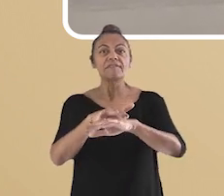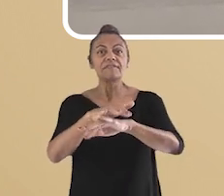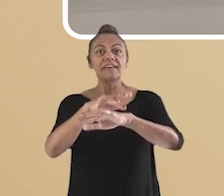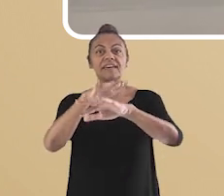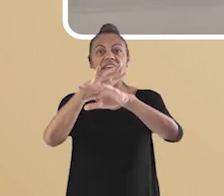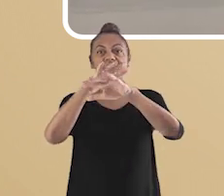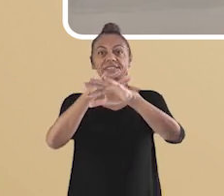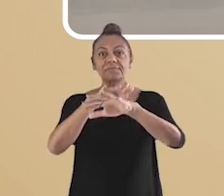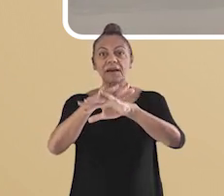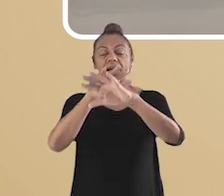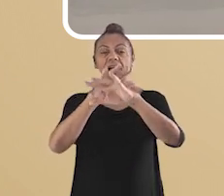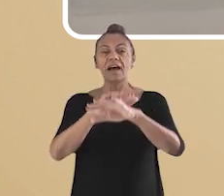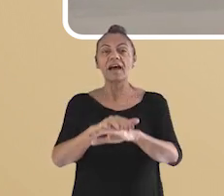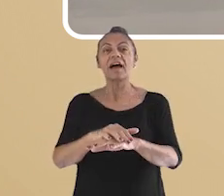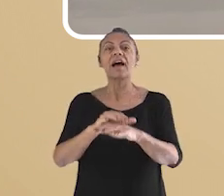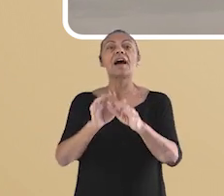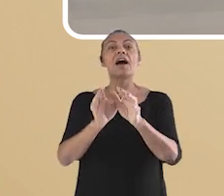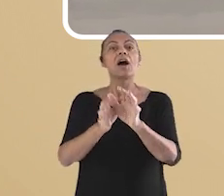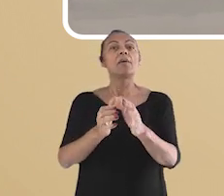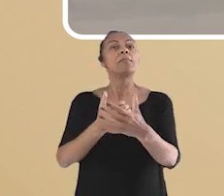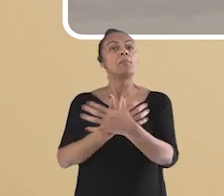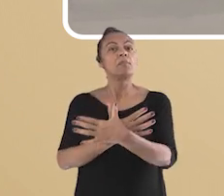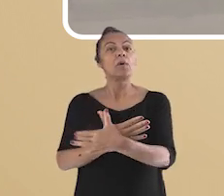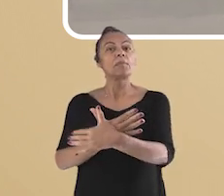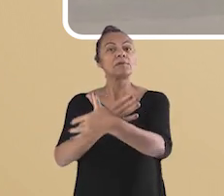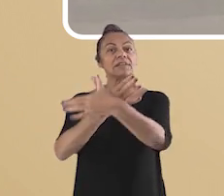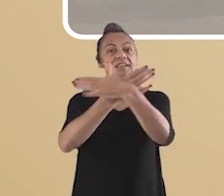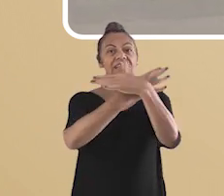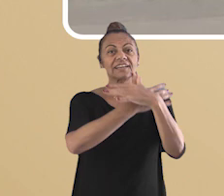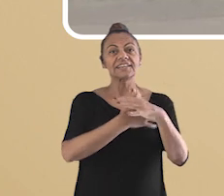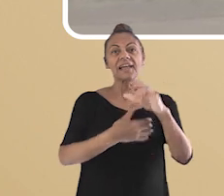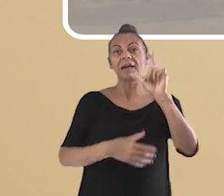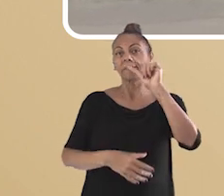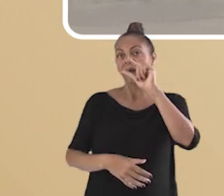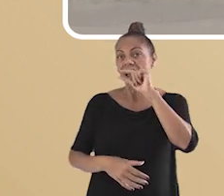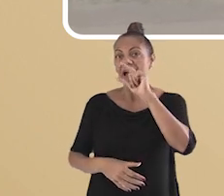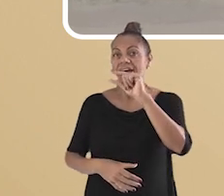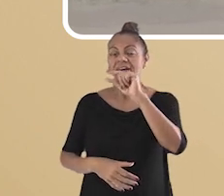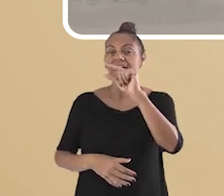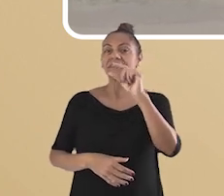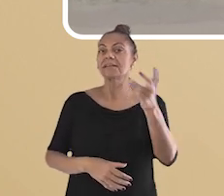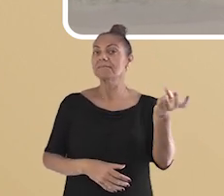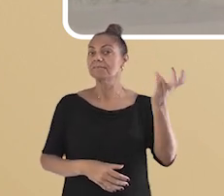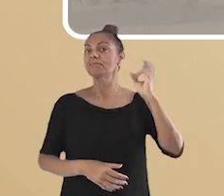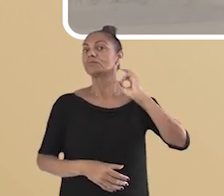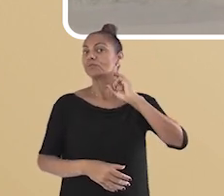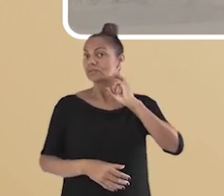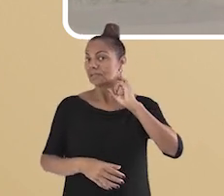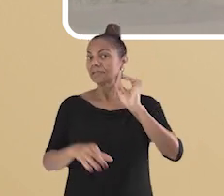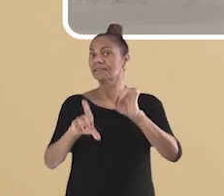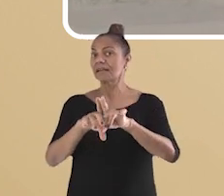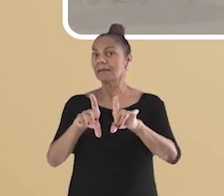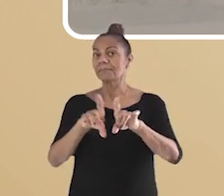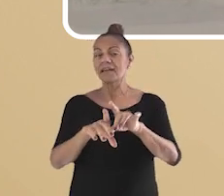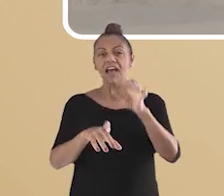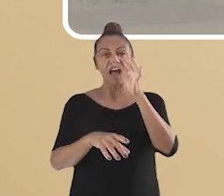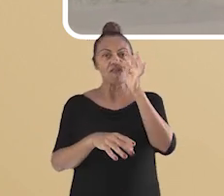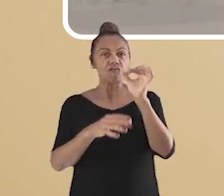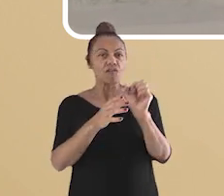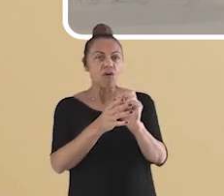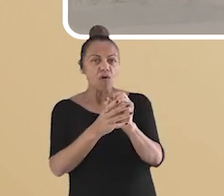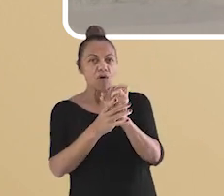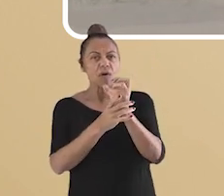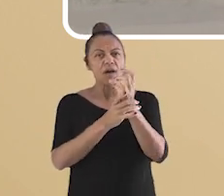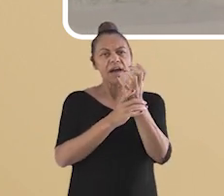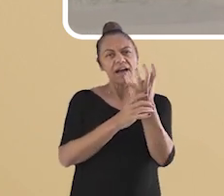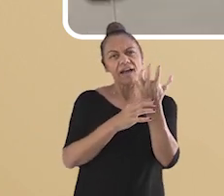vespas, borboletas, pássaros, pequenos mamíferos e morcegos, responsáveis pela transferência do